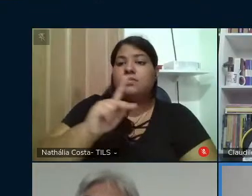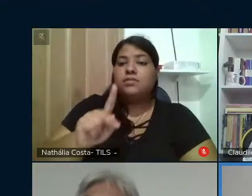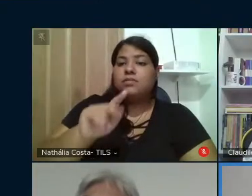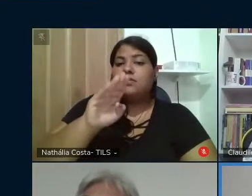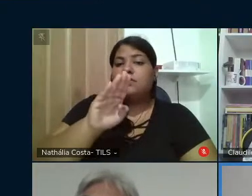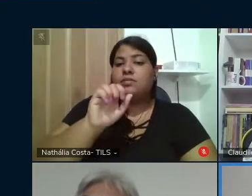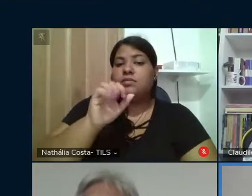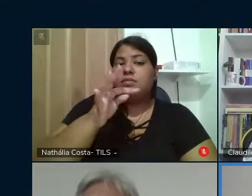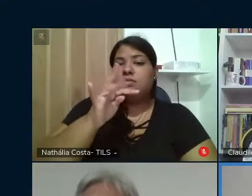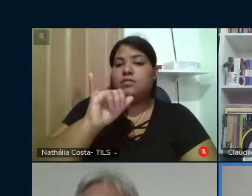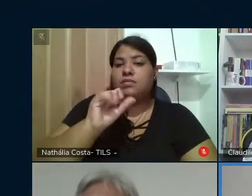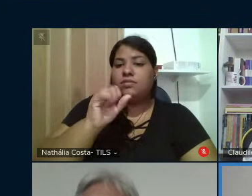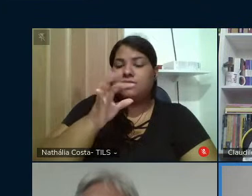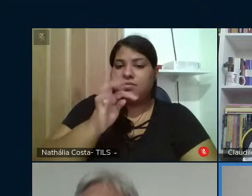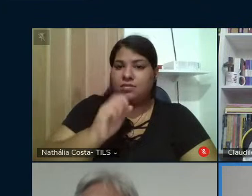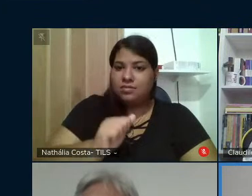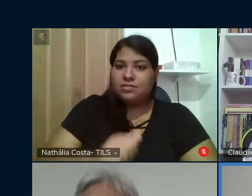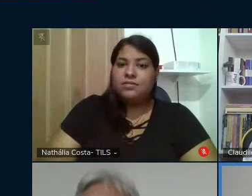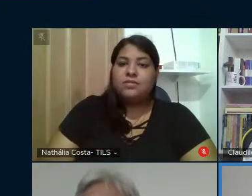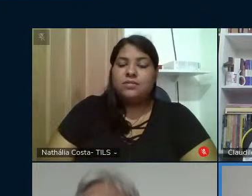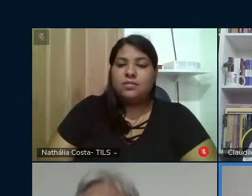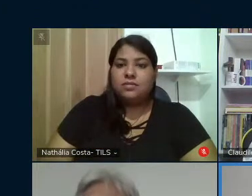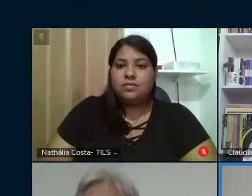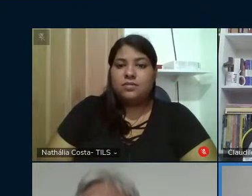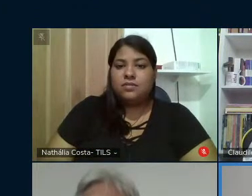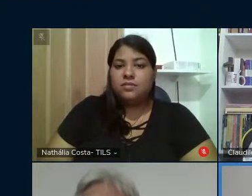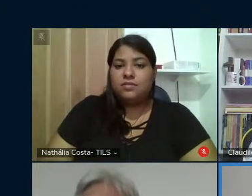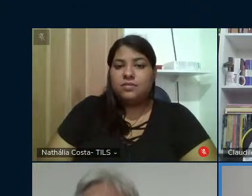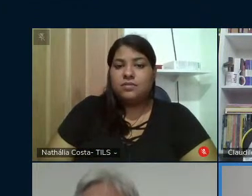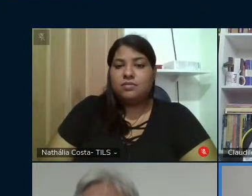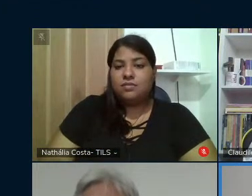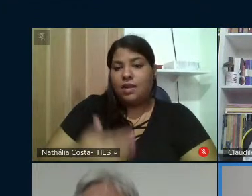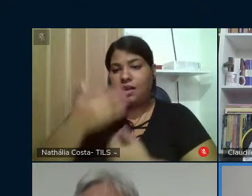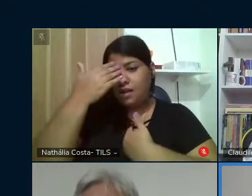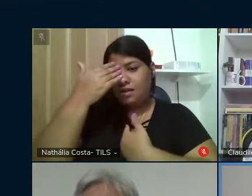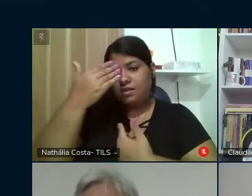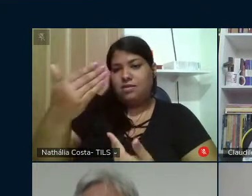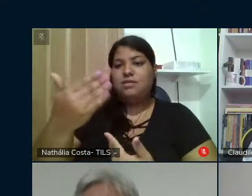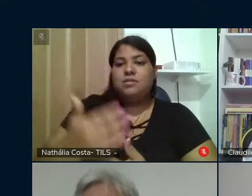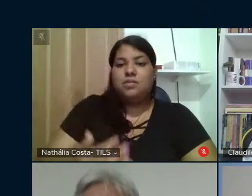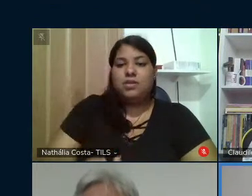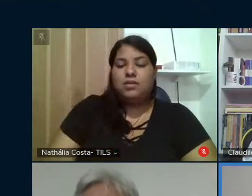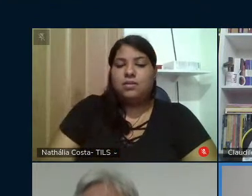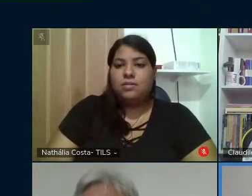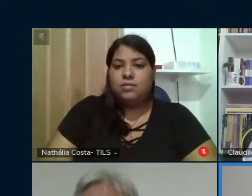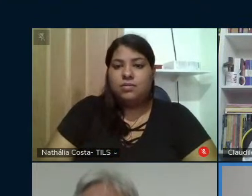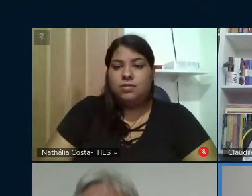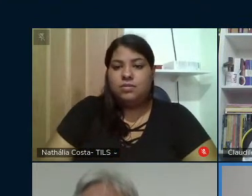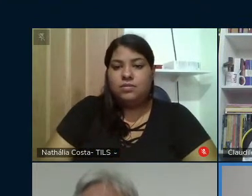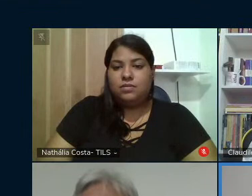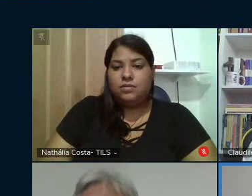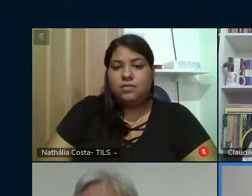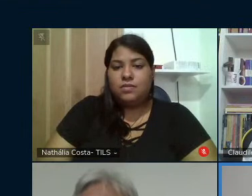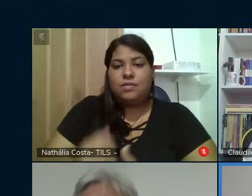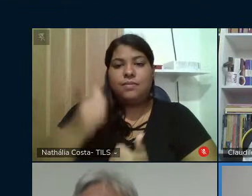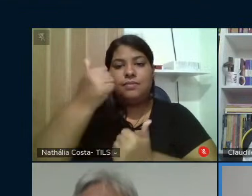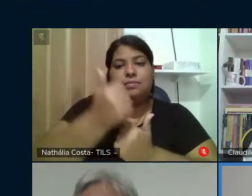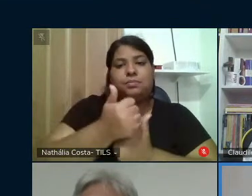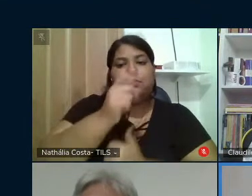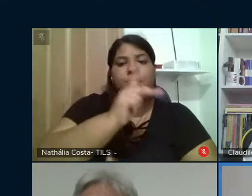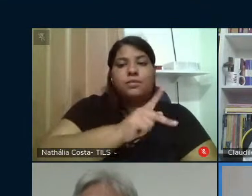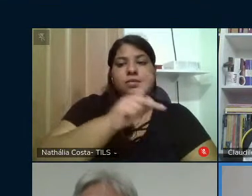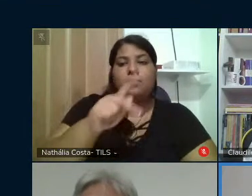para dirigirem uma palavra de agradecimento passaria a professora Marília